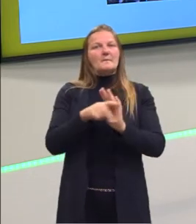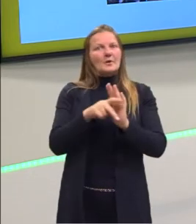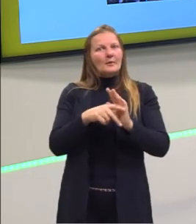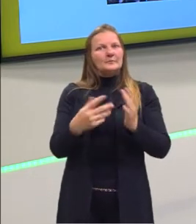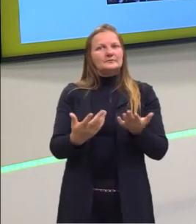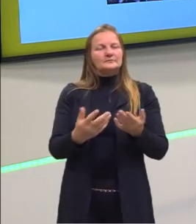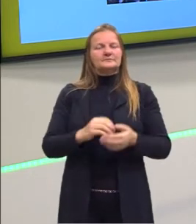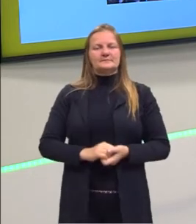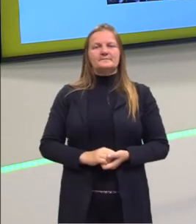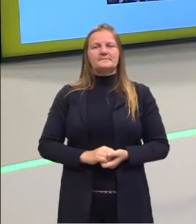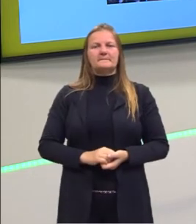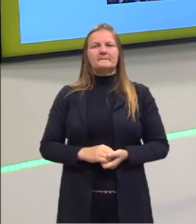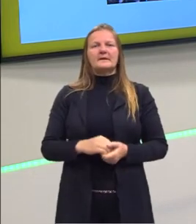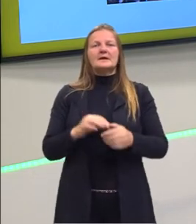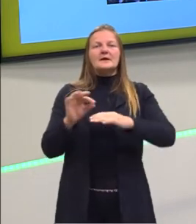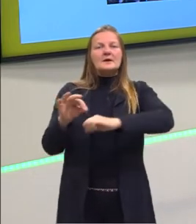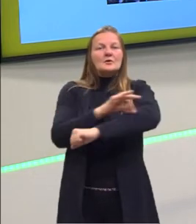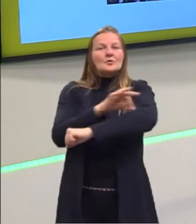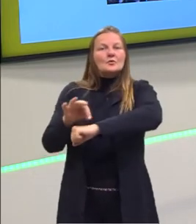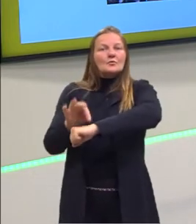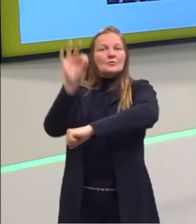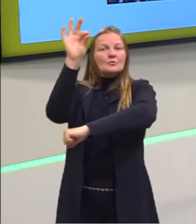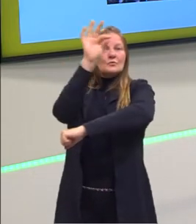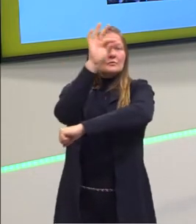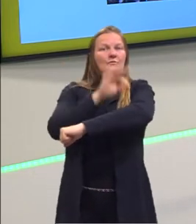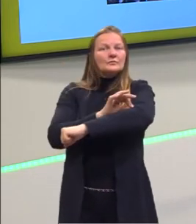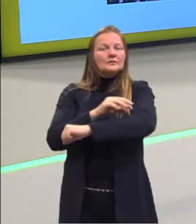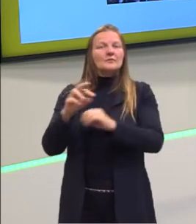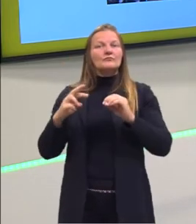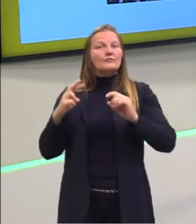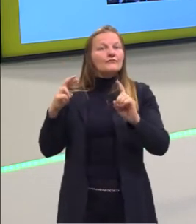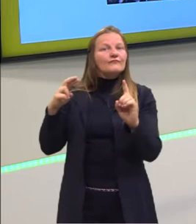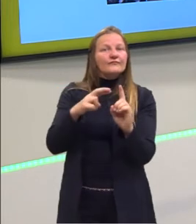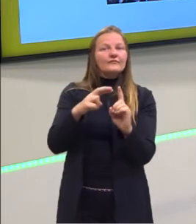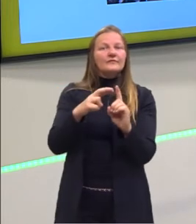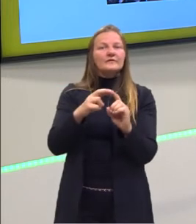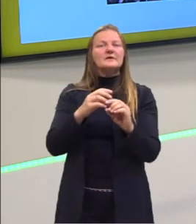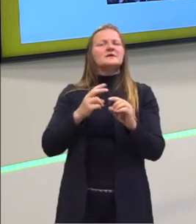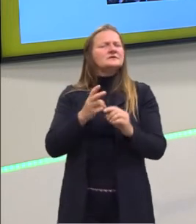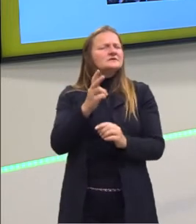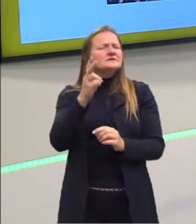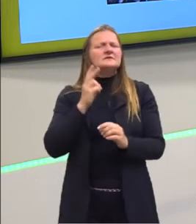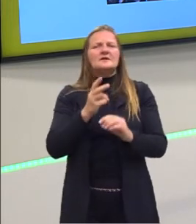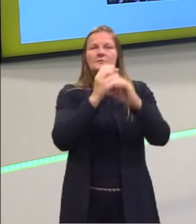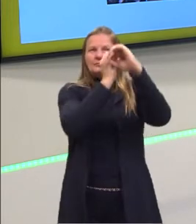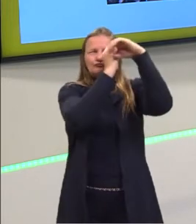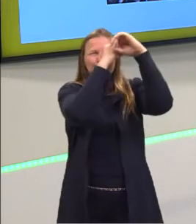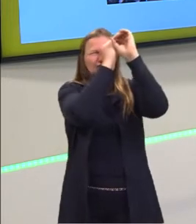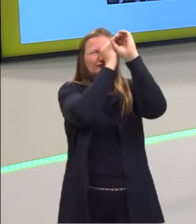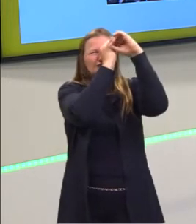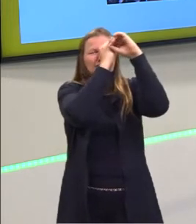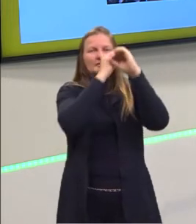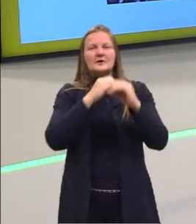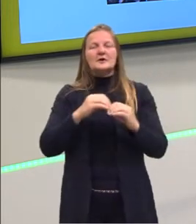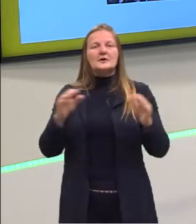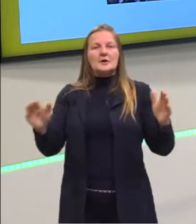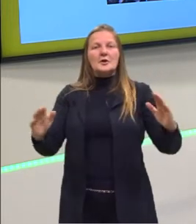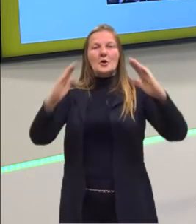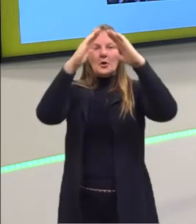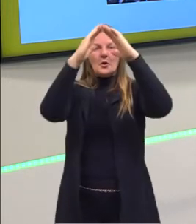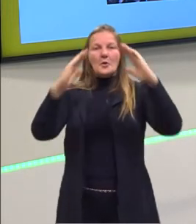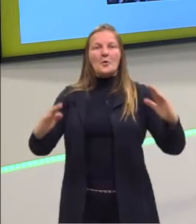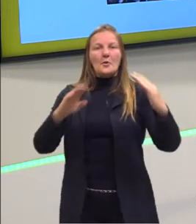eles, na sua arquitetura, sempre uma referência ligada à astronomia, a gente vai encontrar pirâmides muito